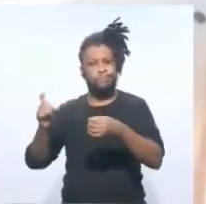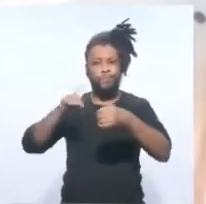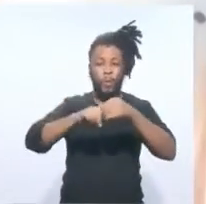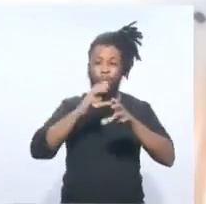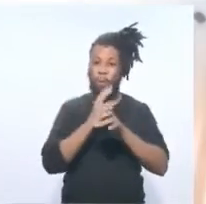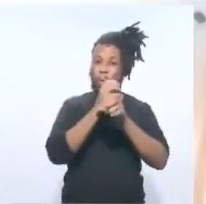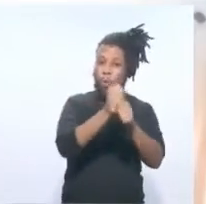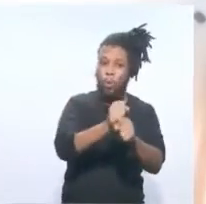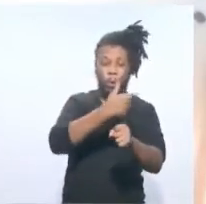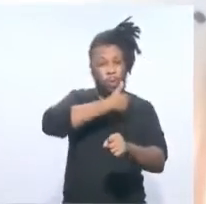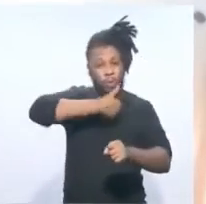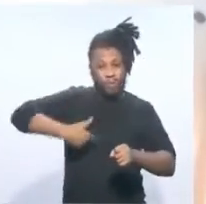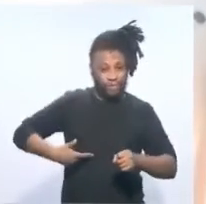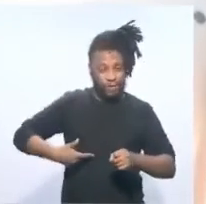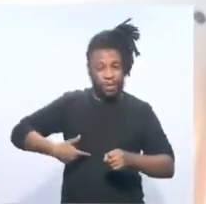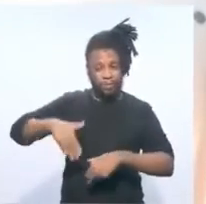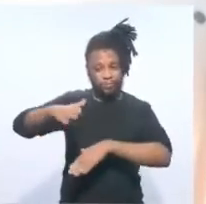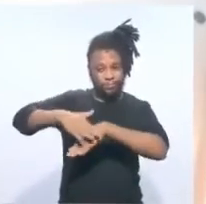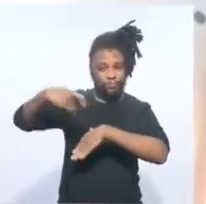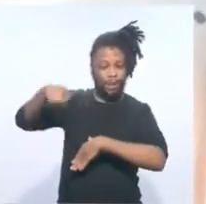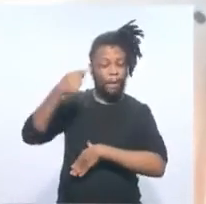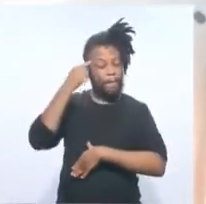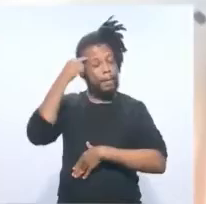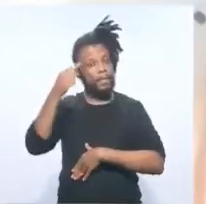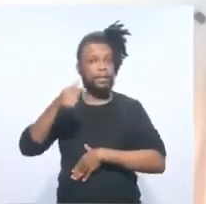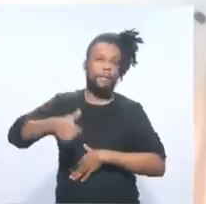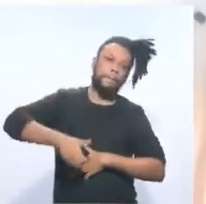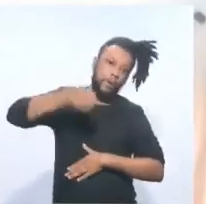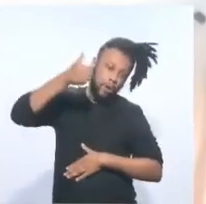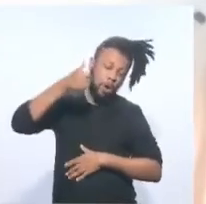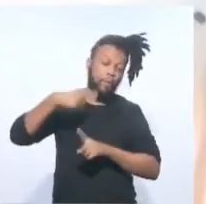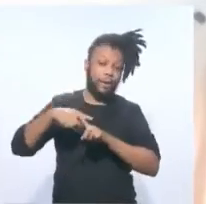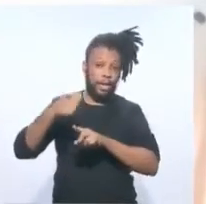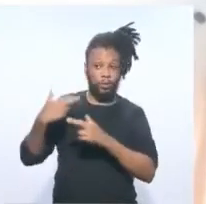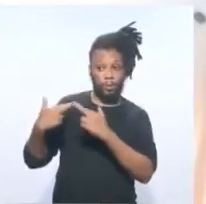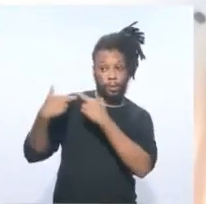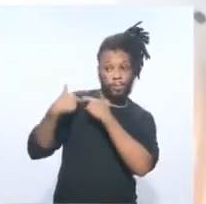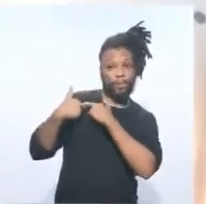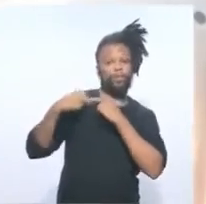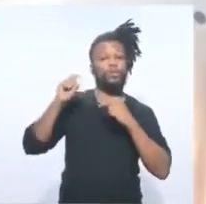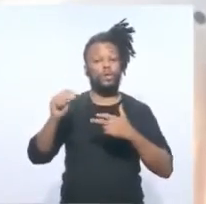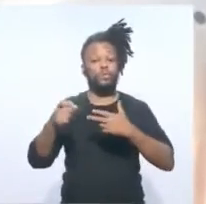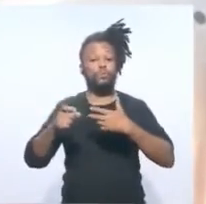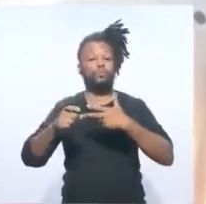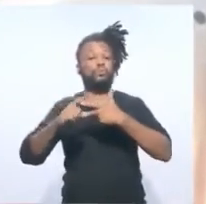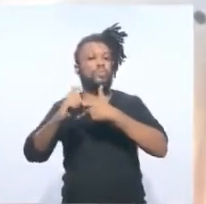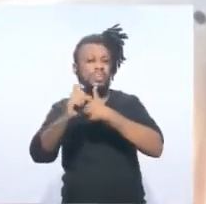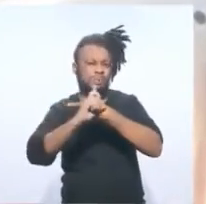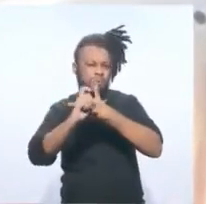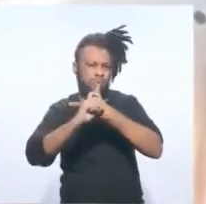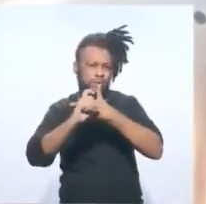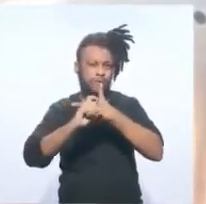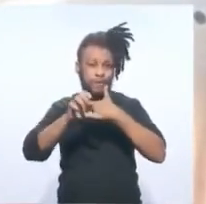faça aquilo que achar mais prioritário. Até porque essa é uma responsabilidade do Executivo e não do Legislativo. Obrigado, senhor.